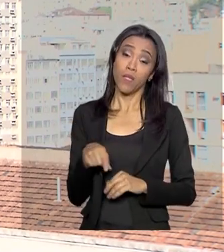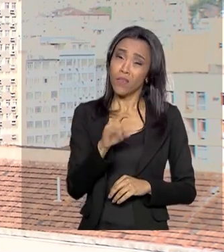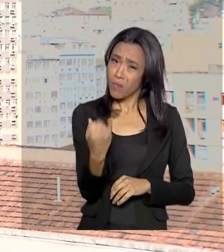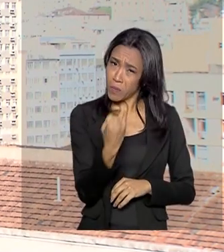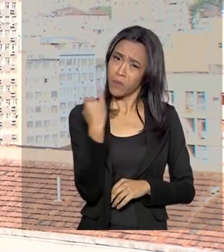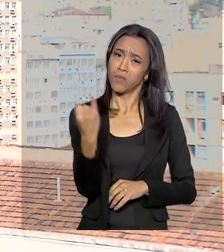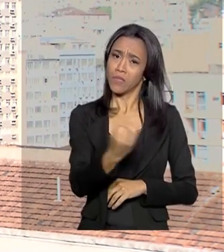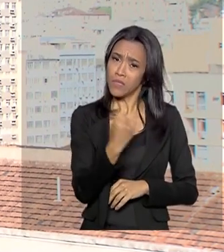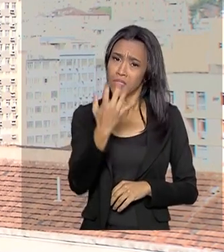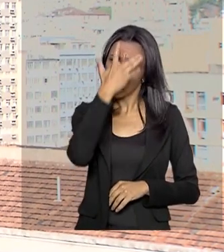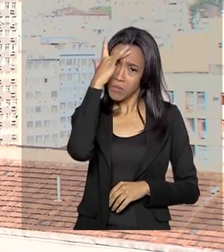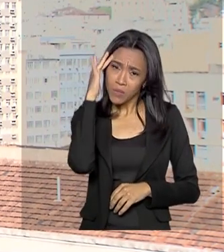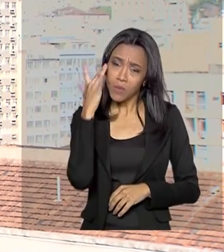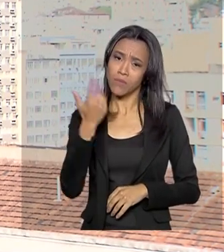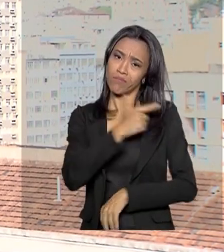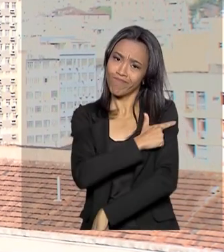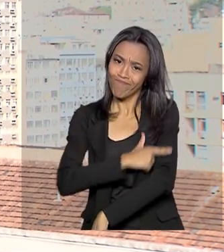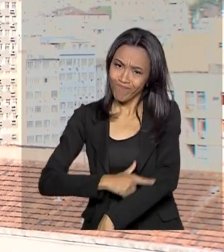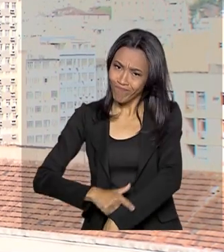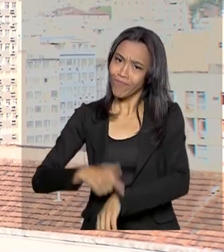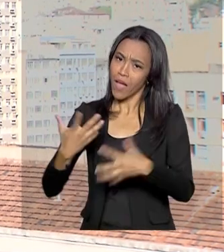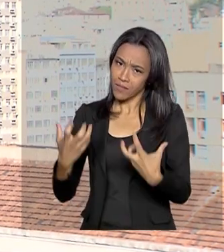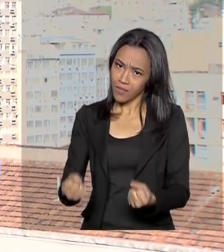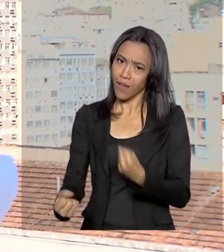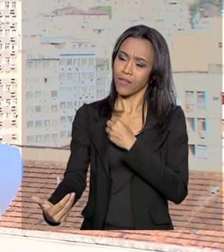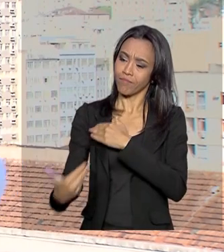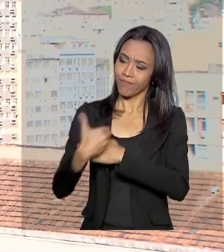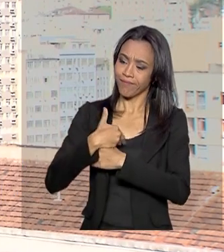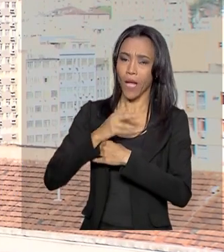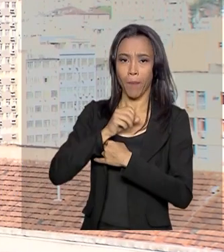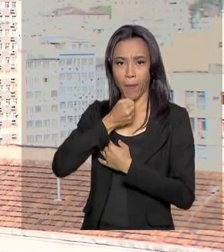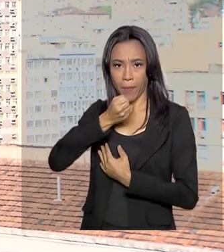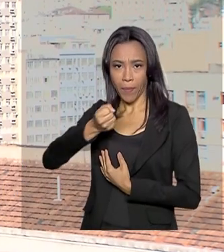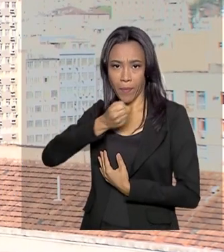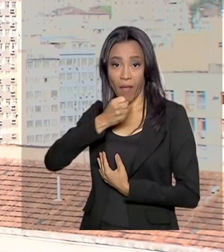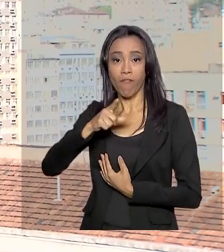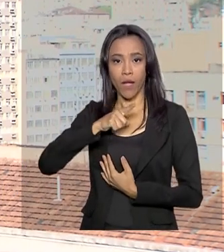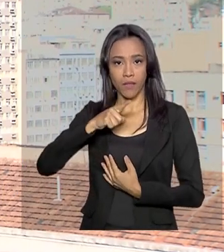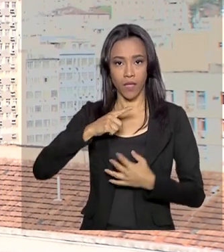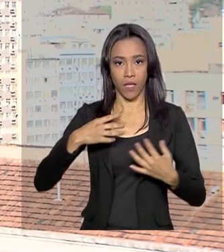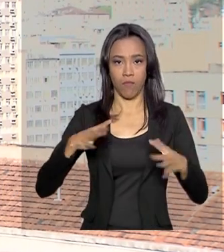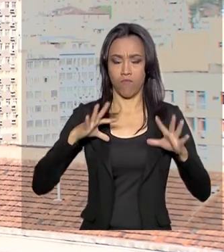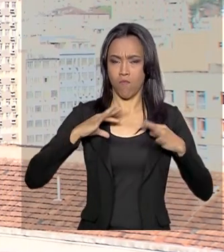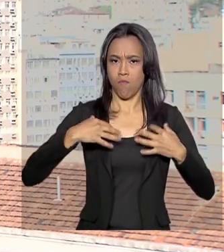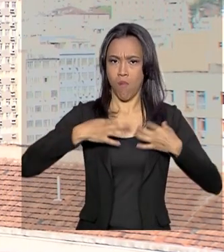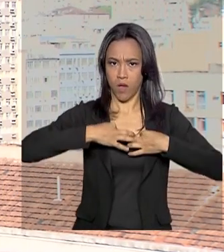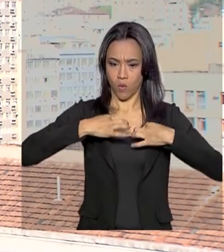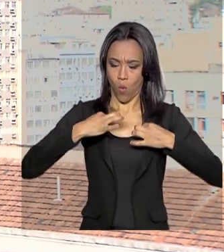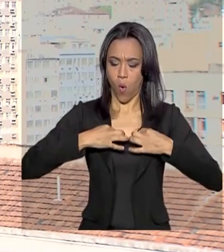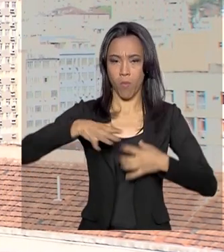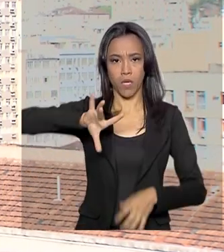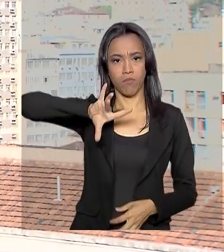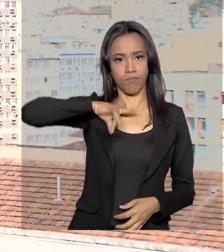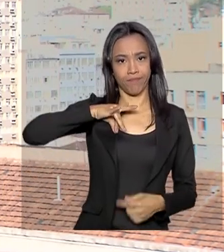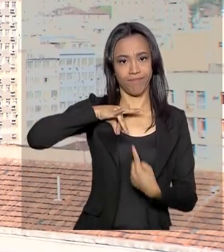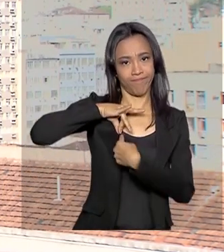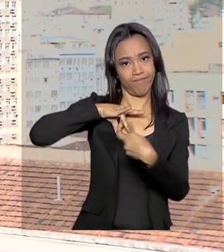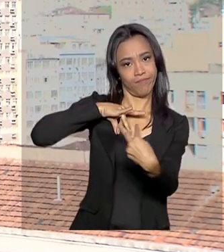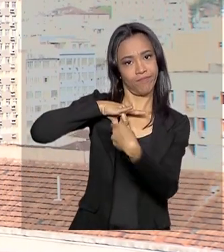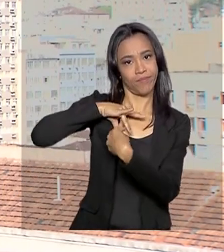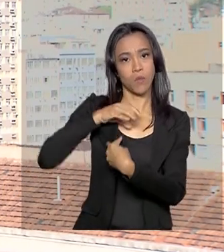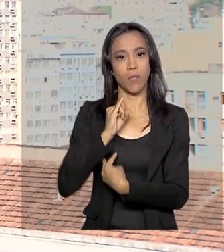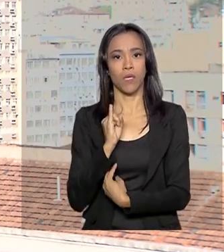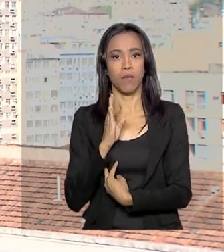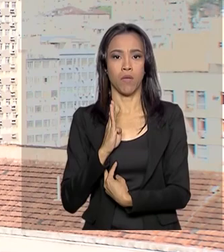atendam os pesquisadores e colaborem com eles, que estarão uniformizados com coletes e crachá de identificação do IBGE.